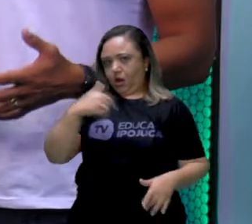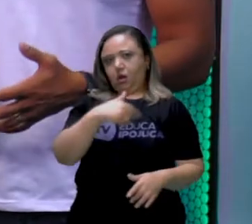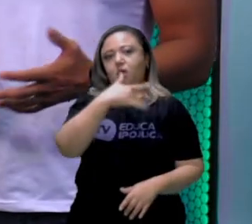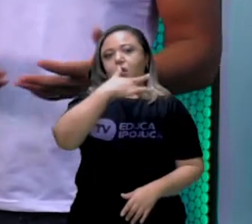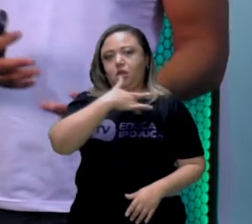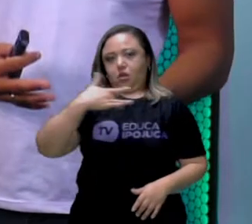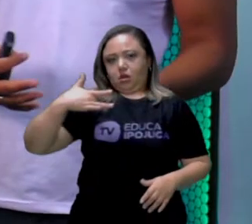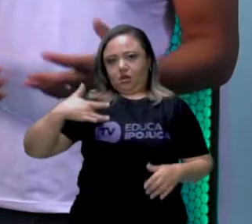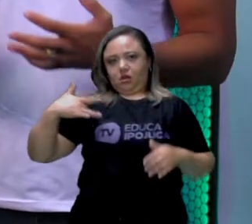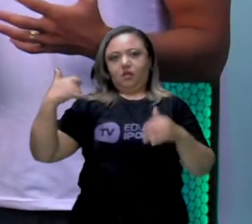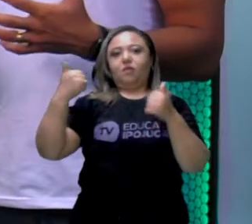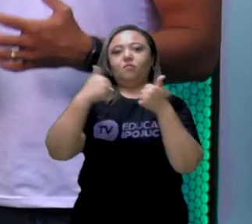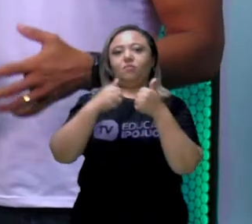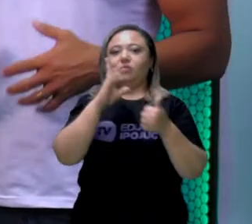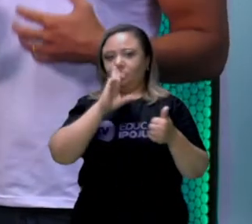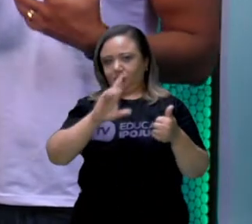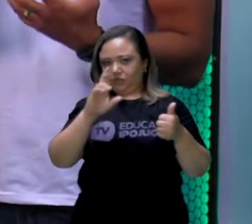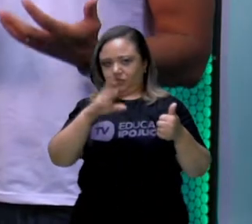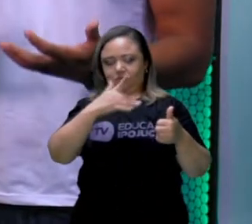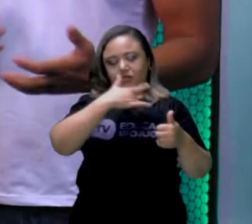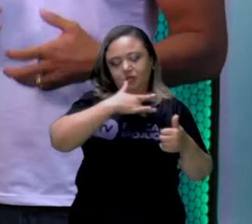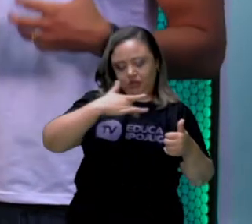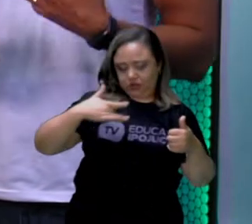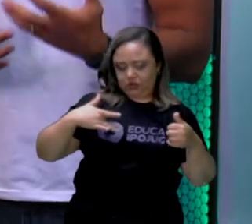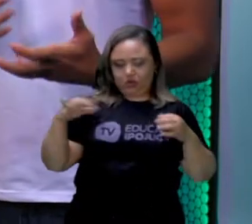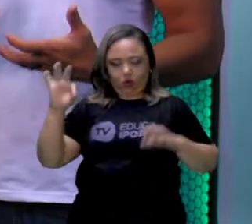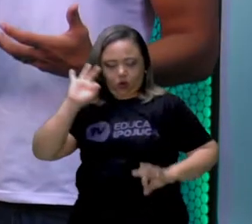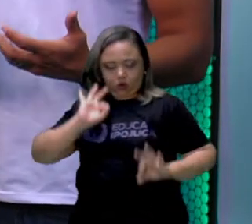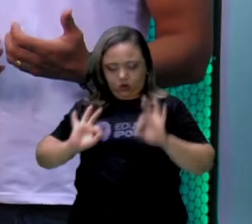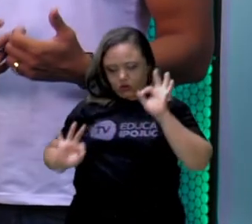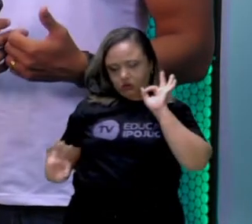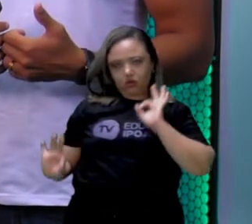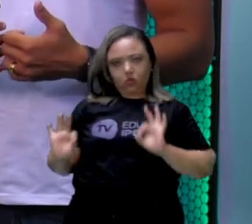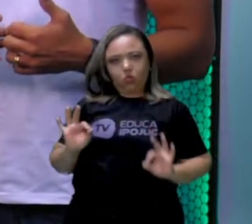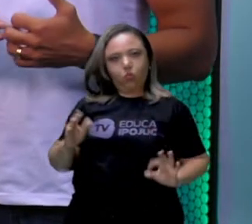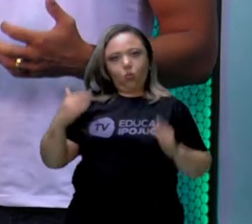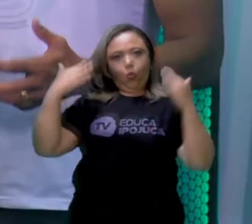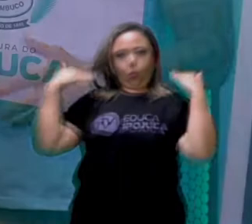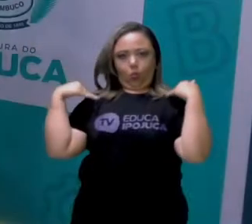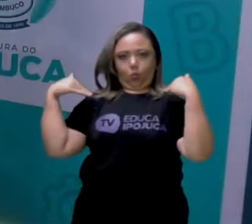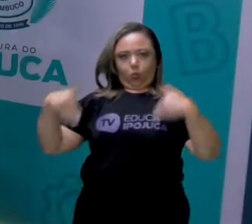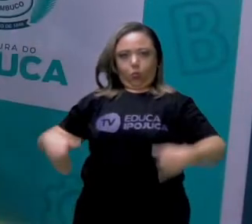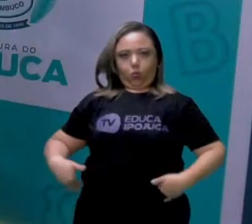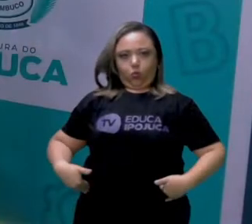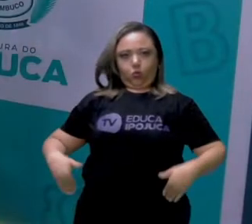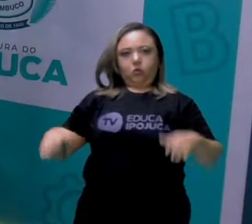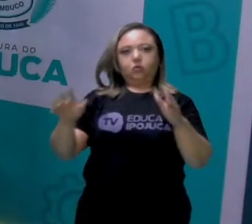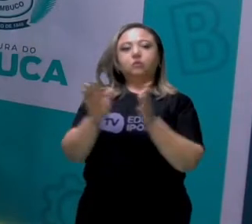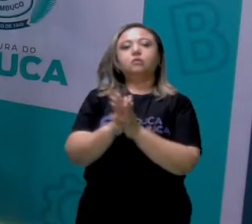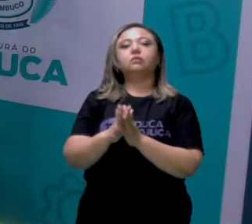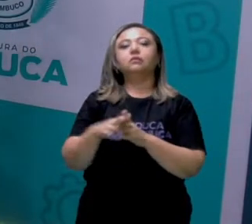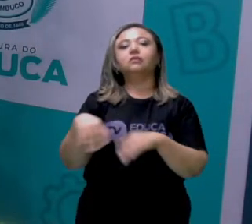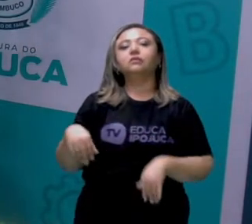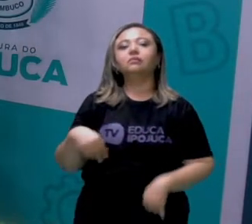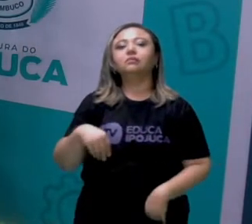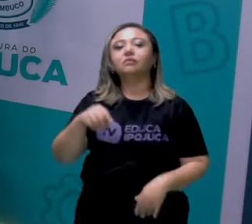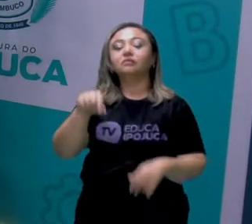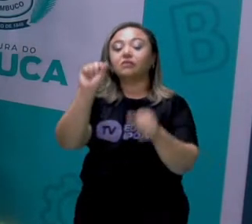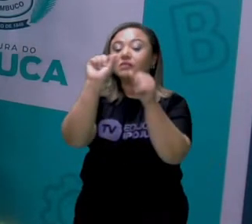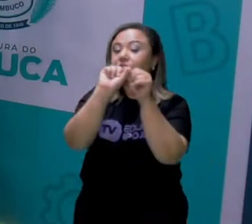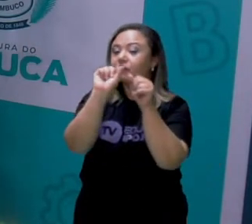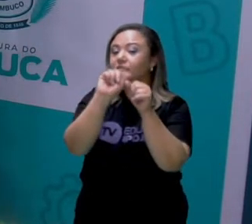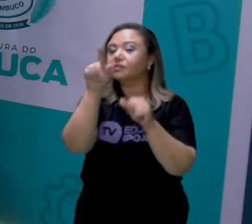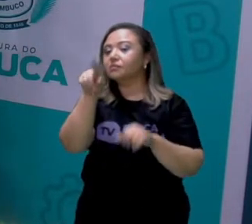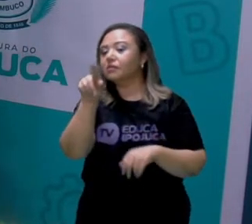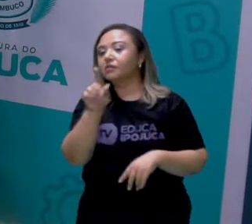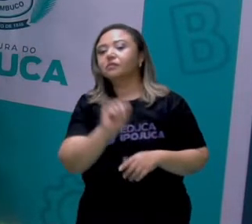a melhora, a reorganização corporal, você conseguir também fazer